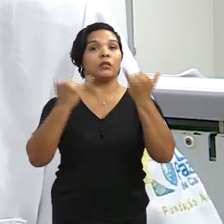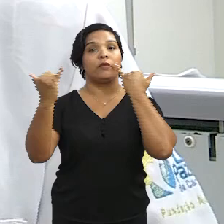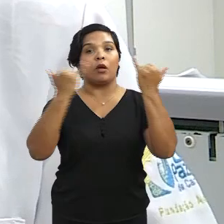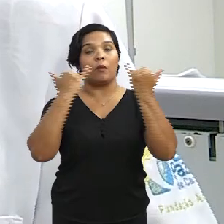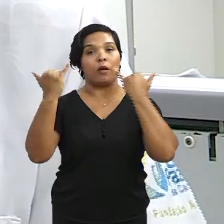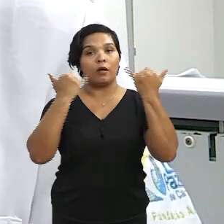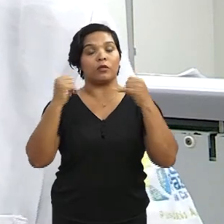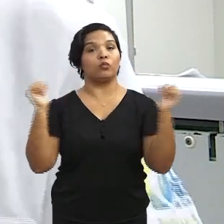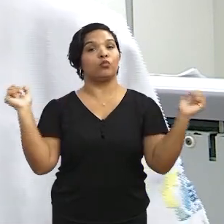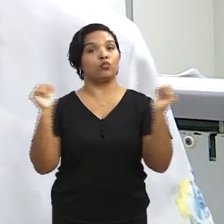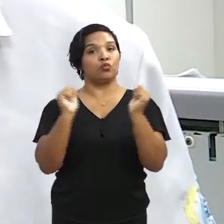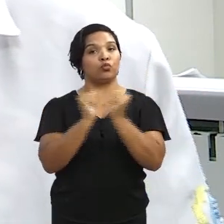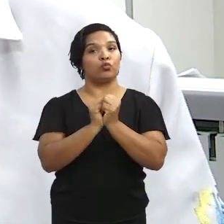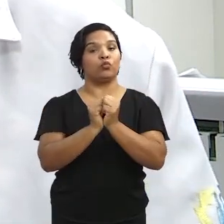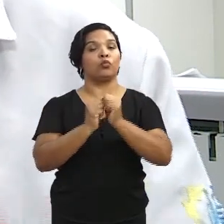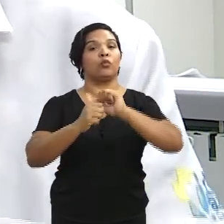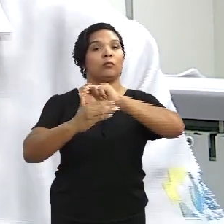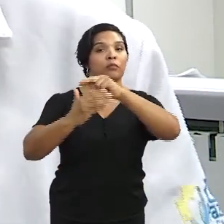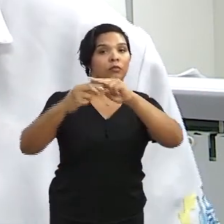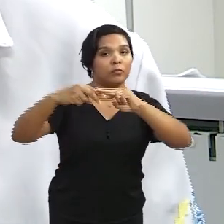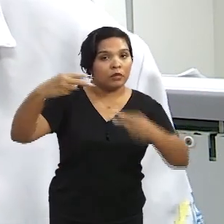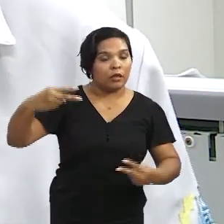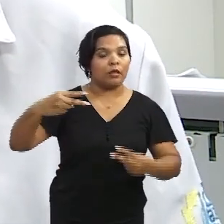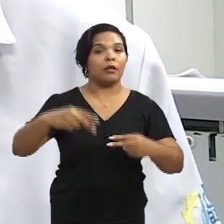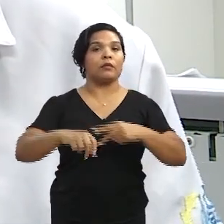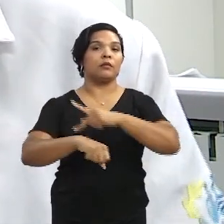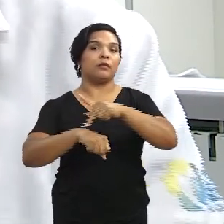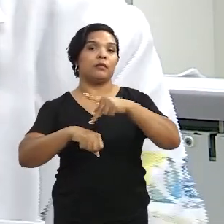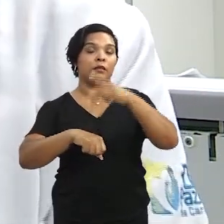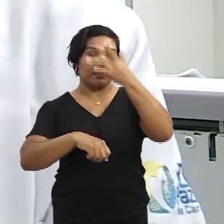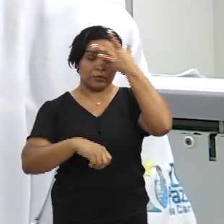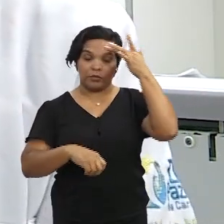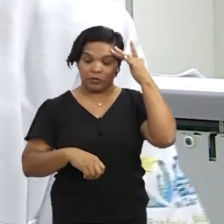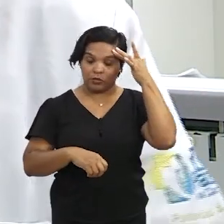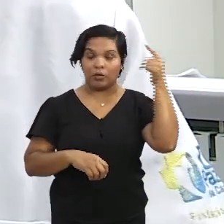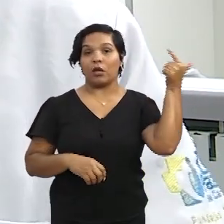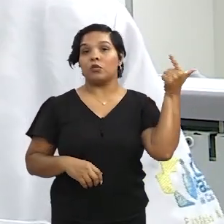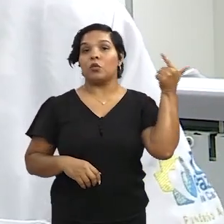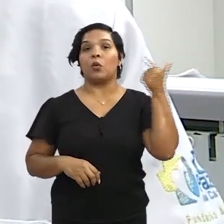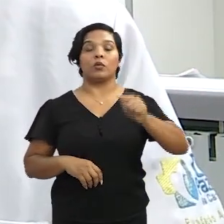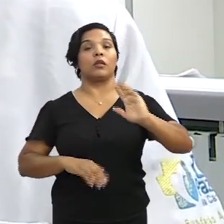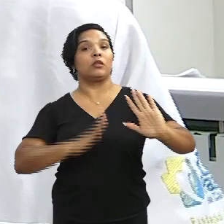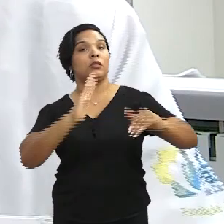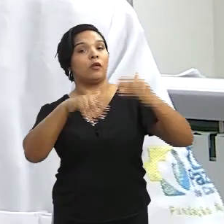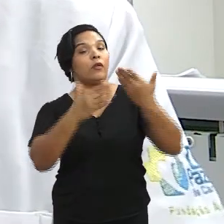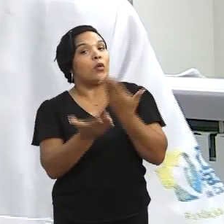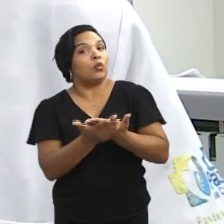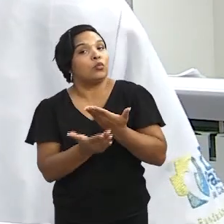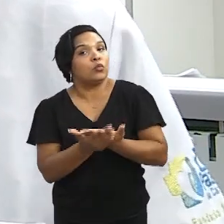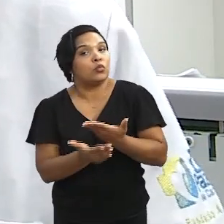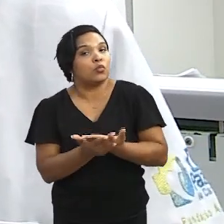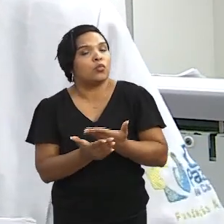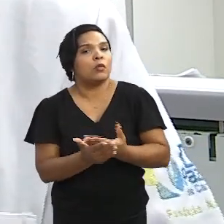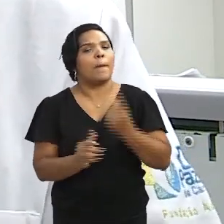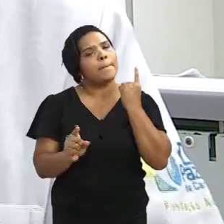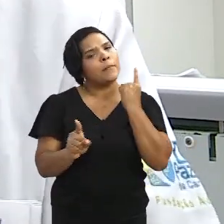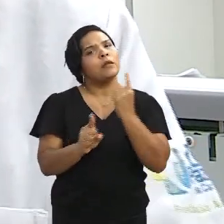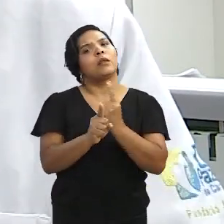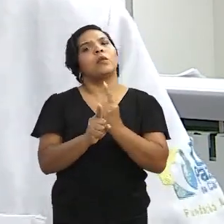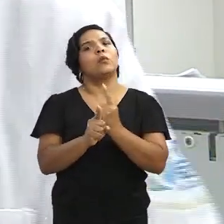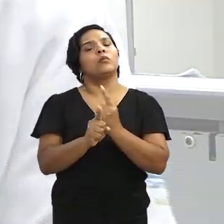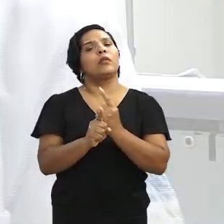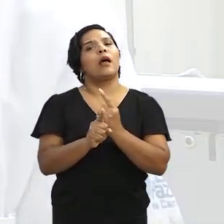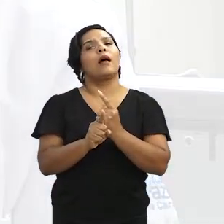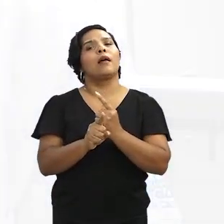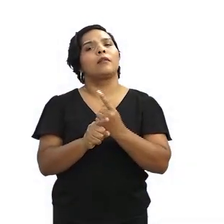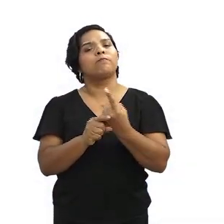informações e com o material genético da análise dessas pessoas, a gente consegue desenvolver todo o estudo para tentar